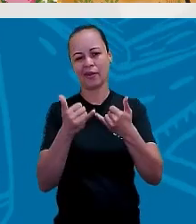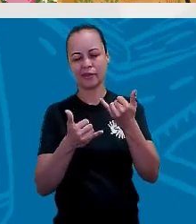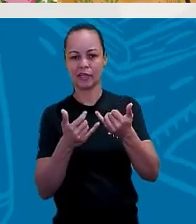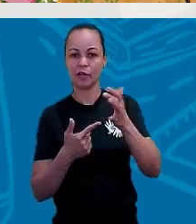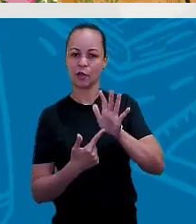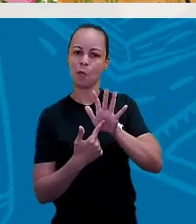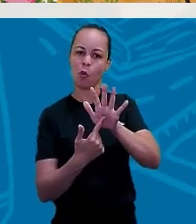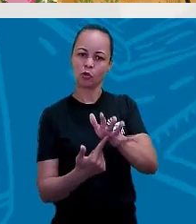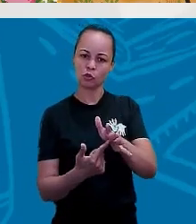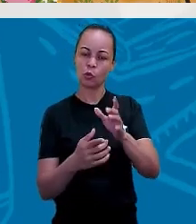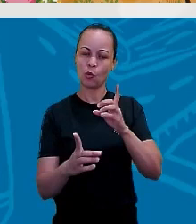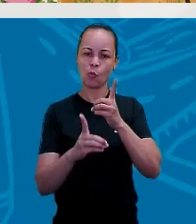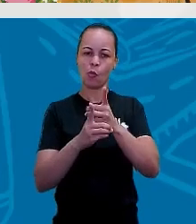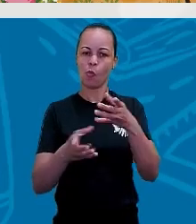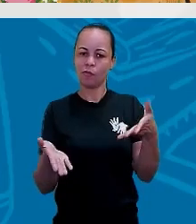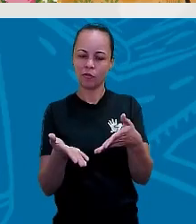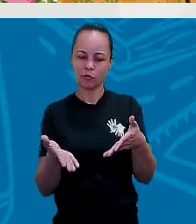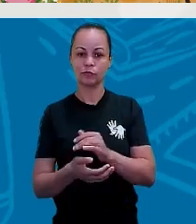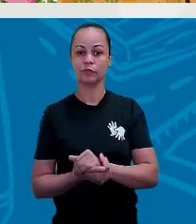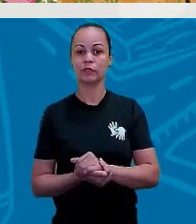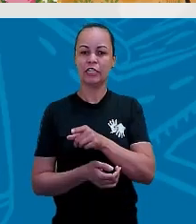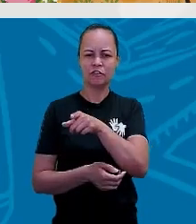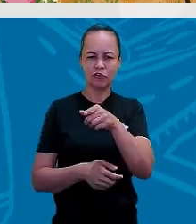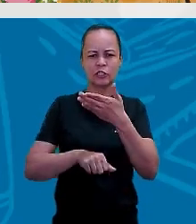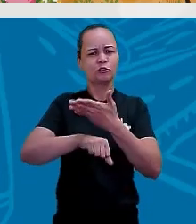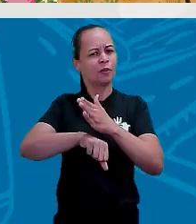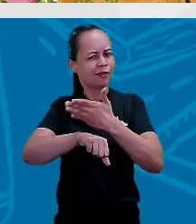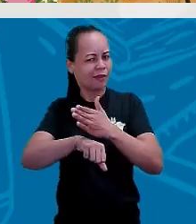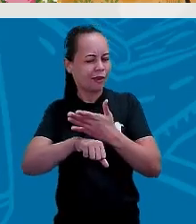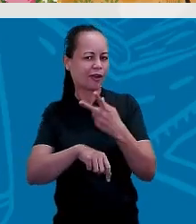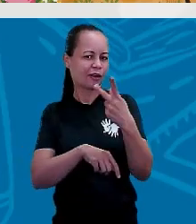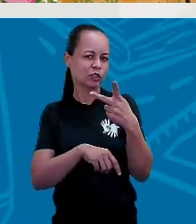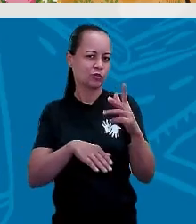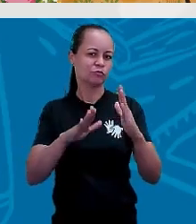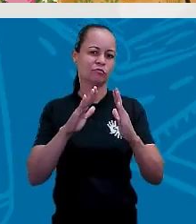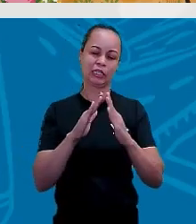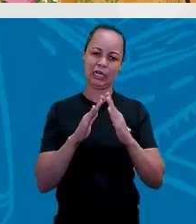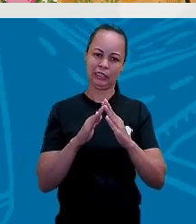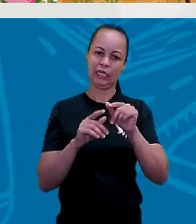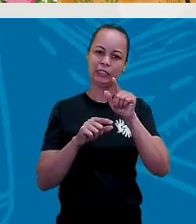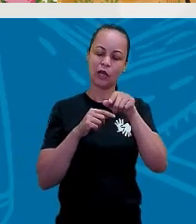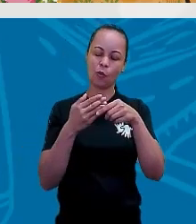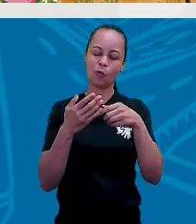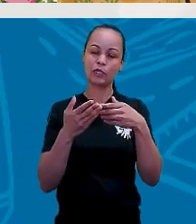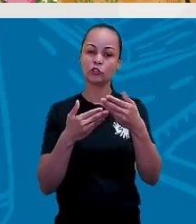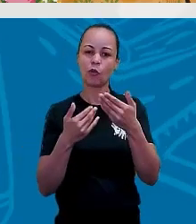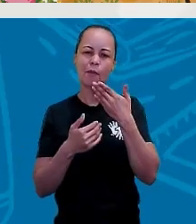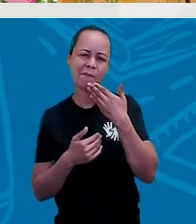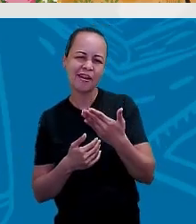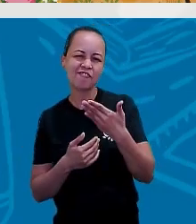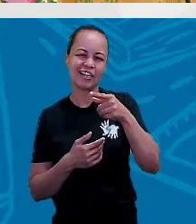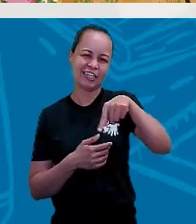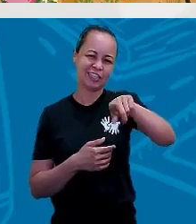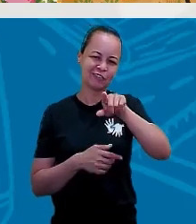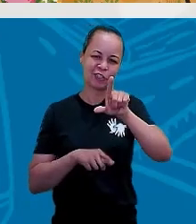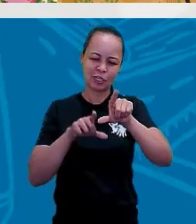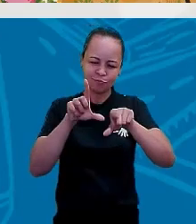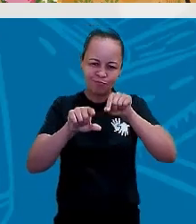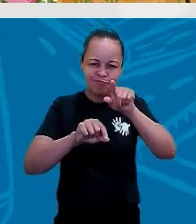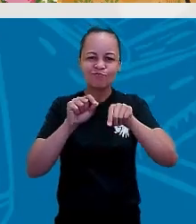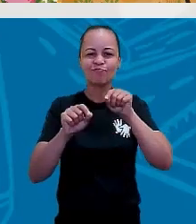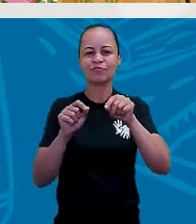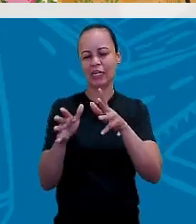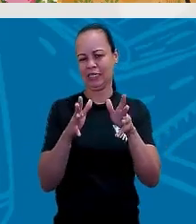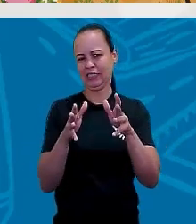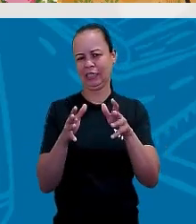in today's meeting, and practice them at home. So, choose your favorite material, separate the material that